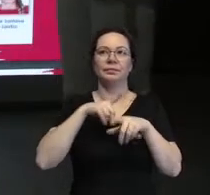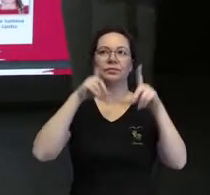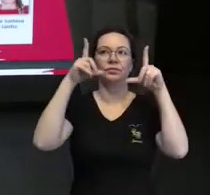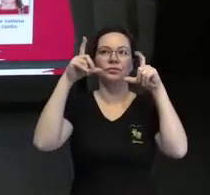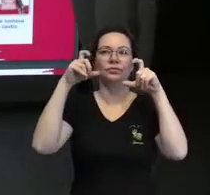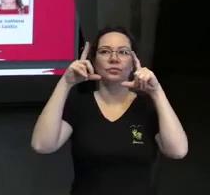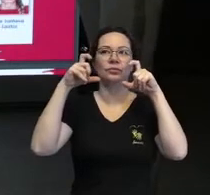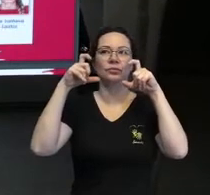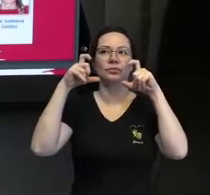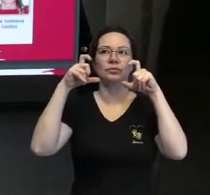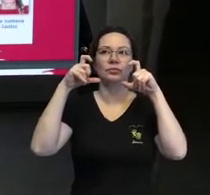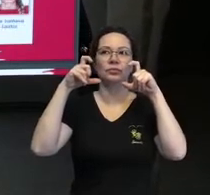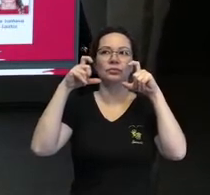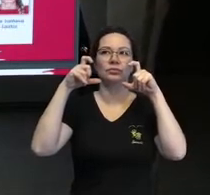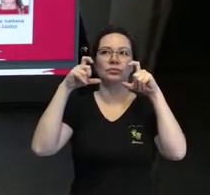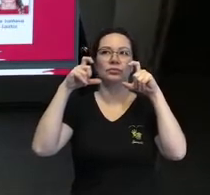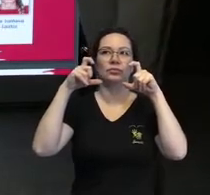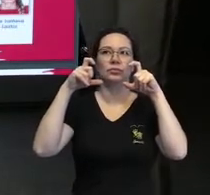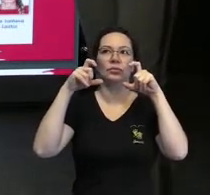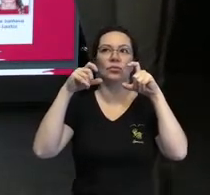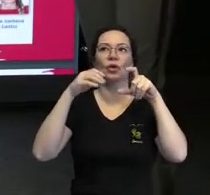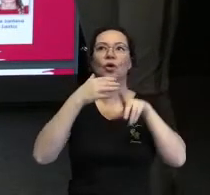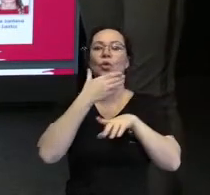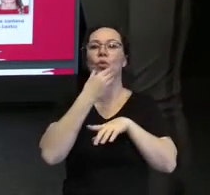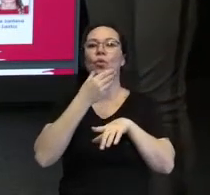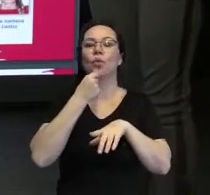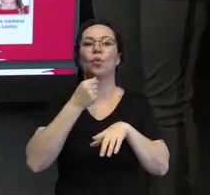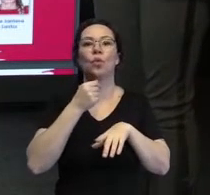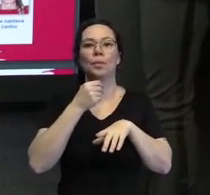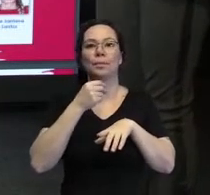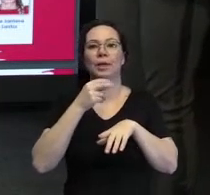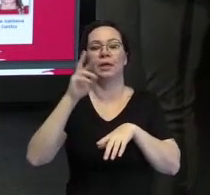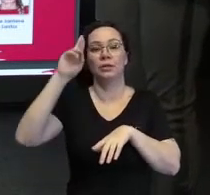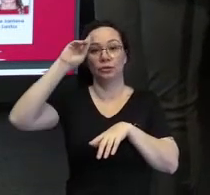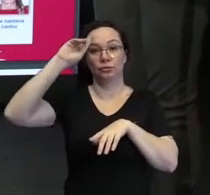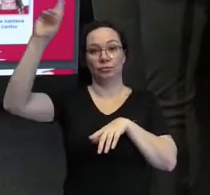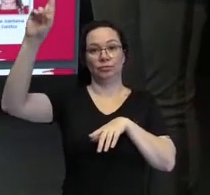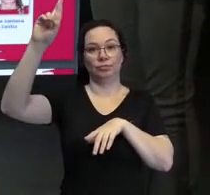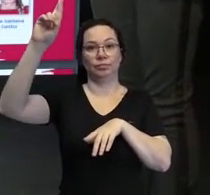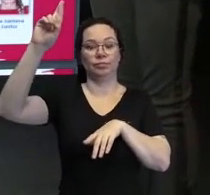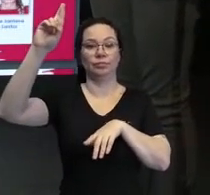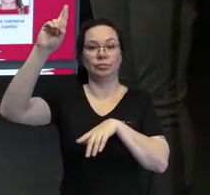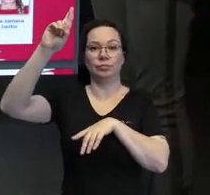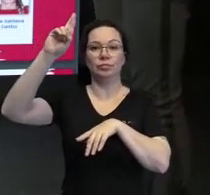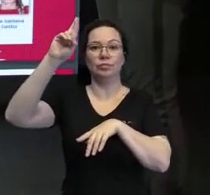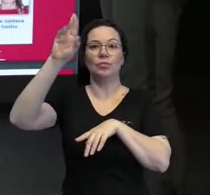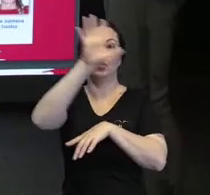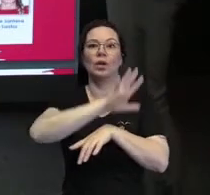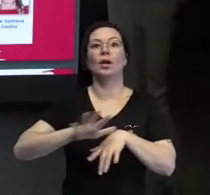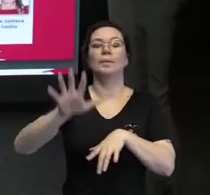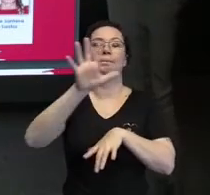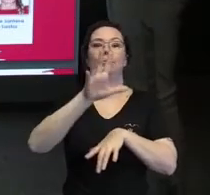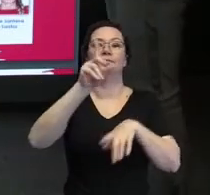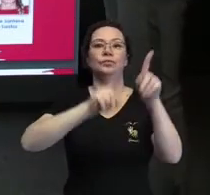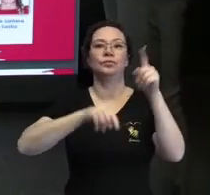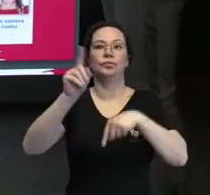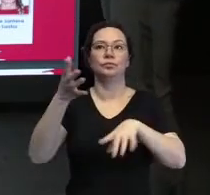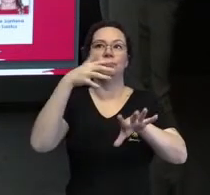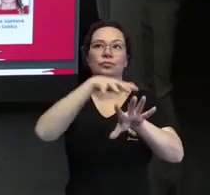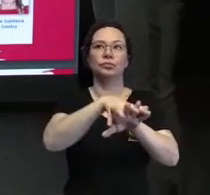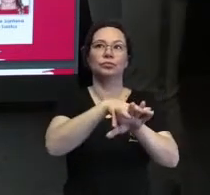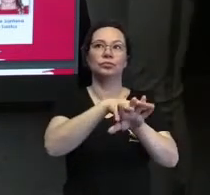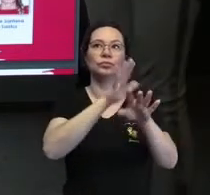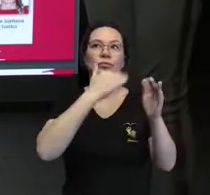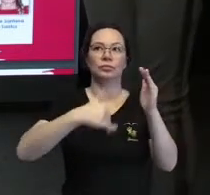foto com o nosso Henrique Neves, diretor geral do Programa Diversidade e Inclusão. e acima